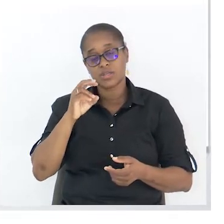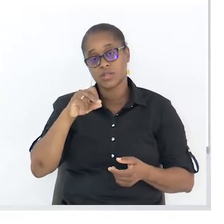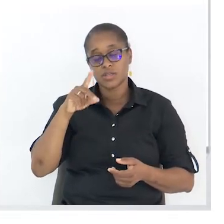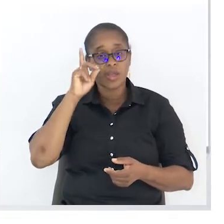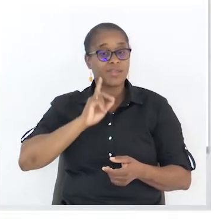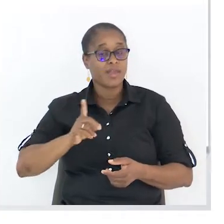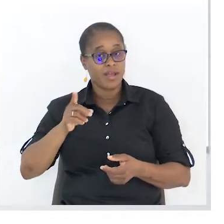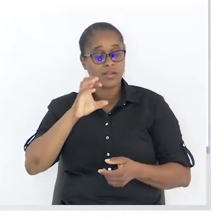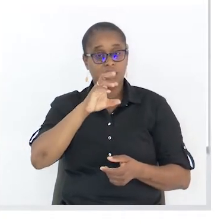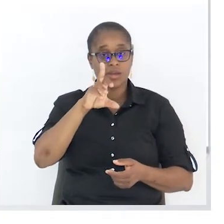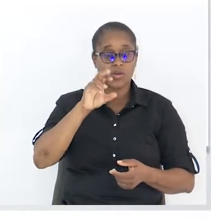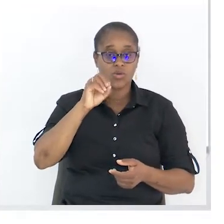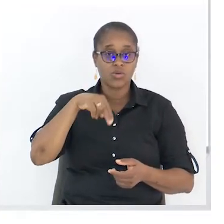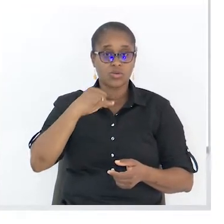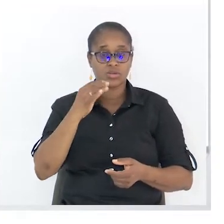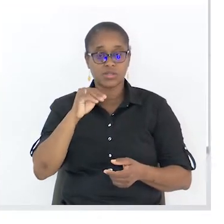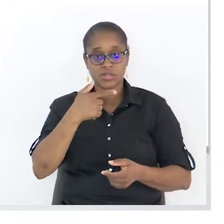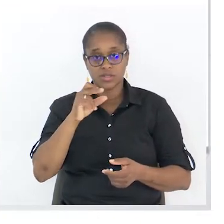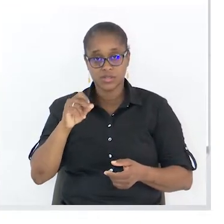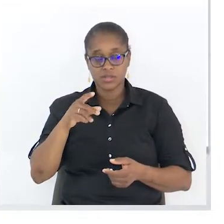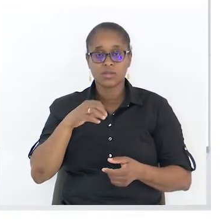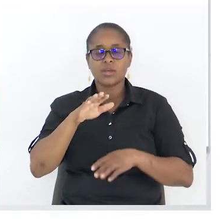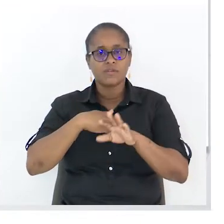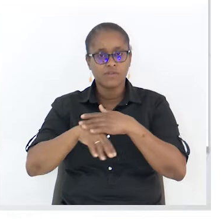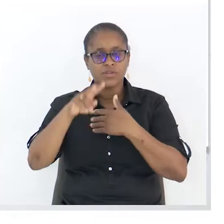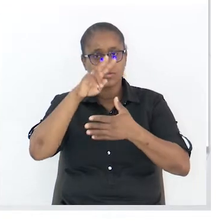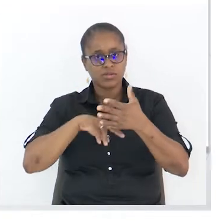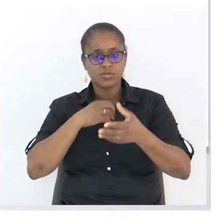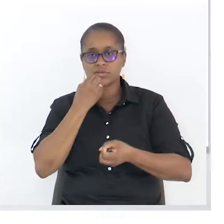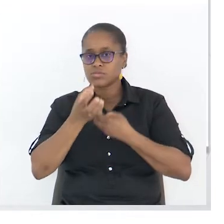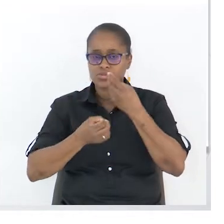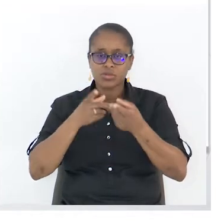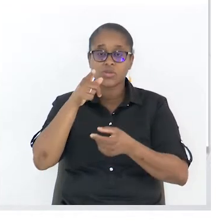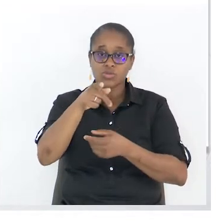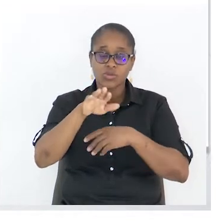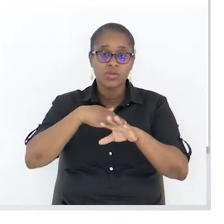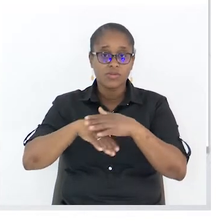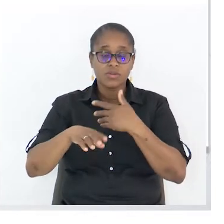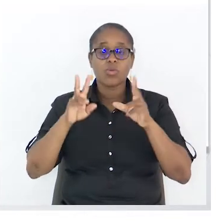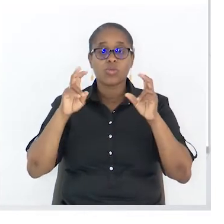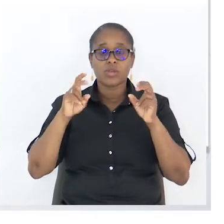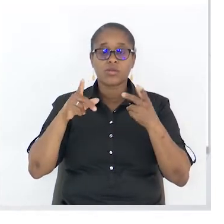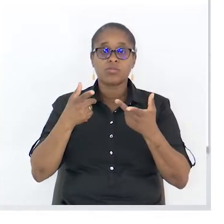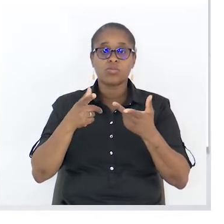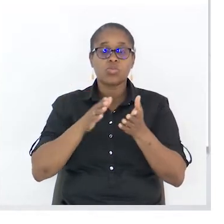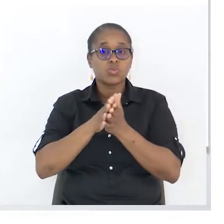argumentativo onde vais desenrolar o tema. O uso abusivo